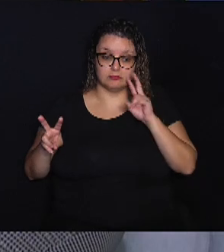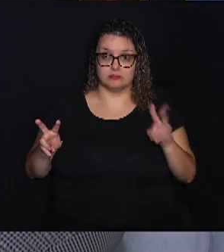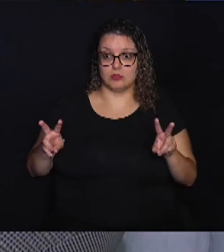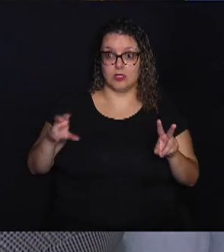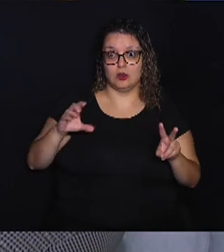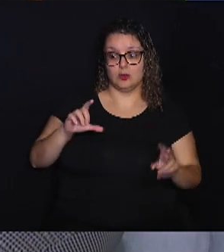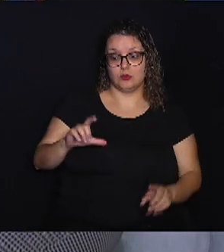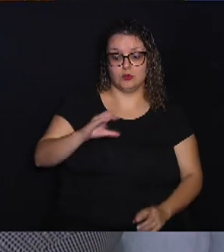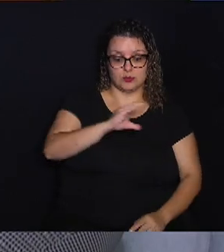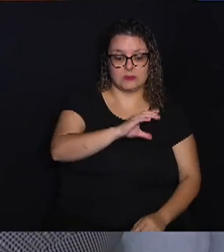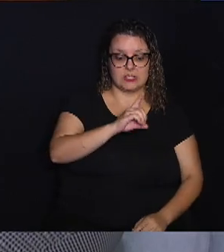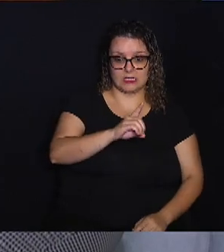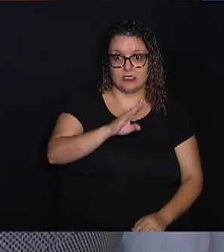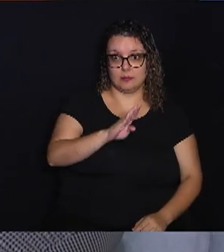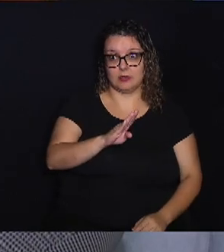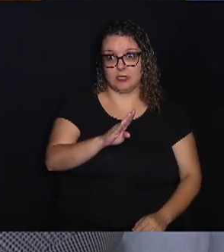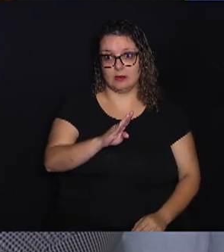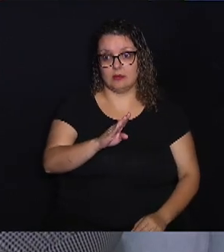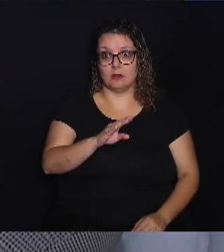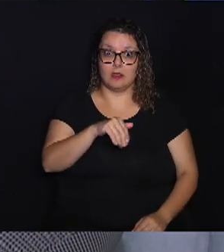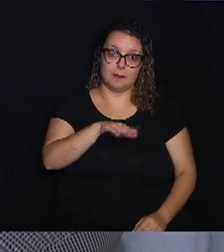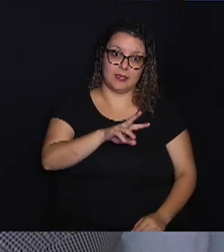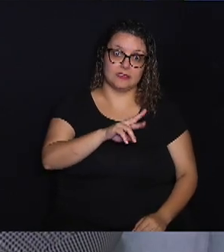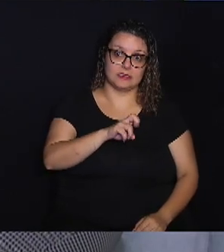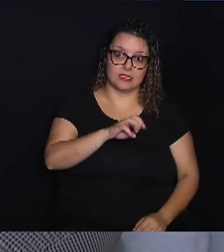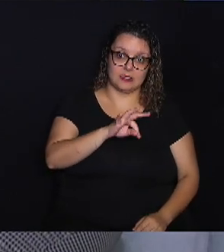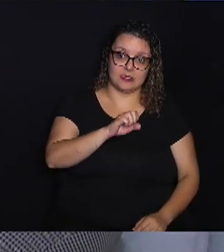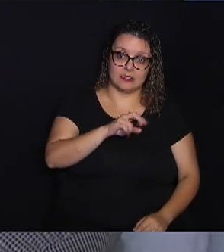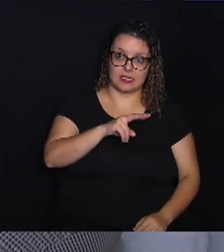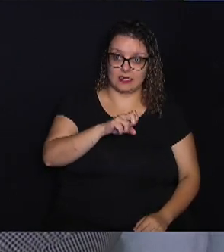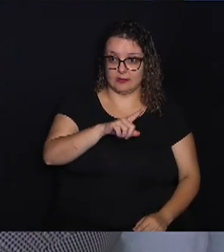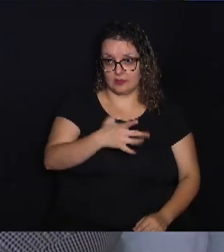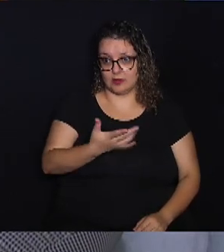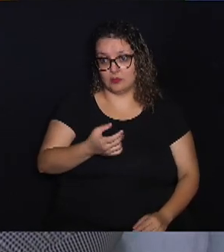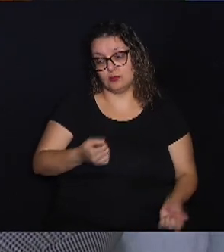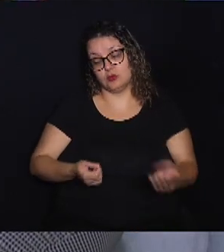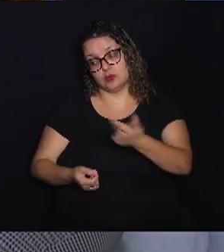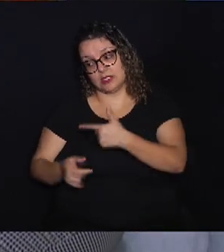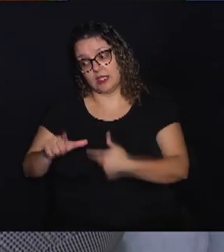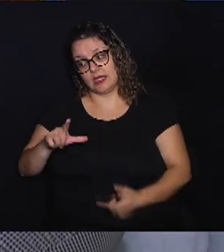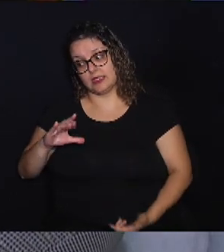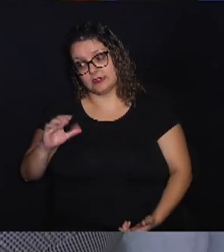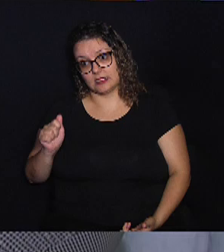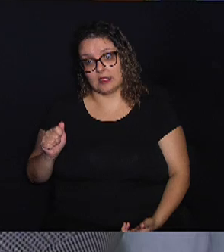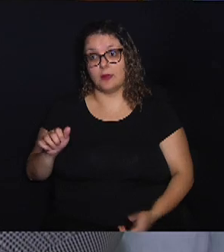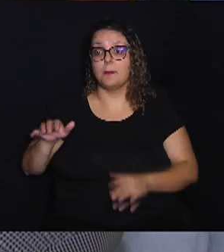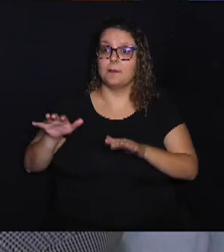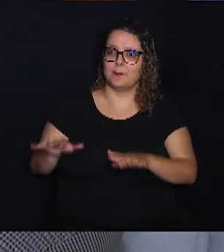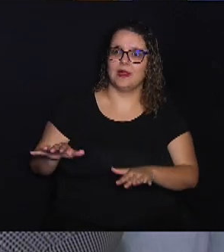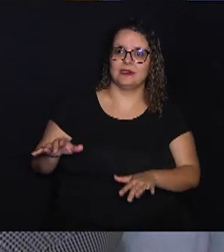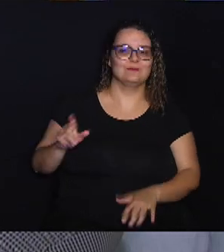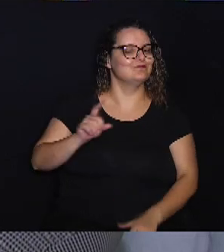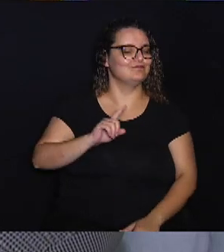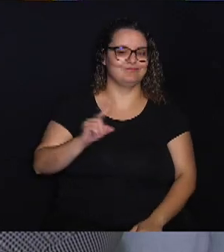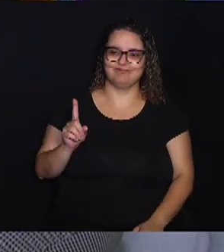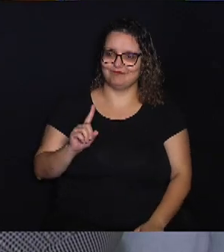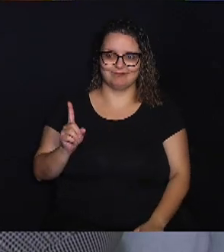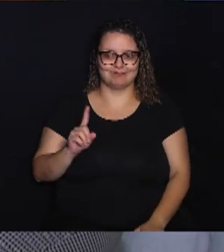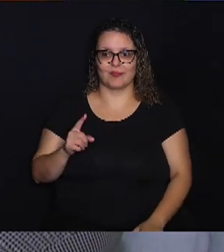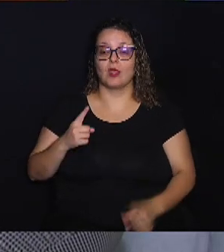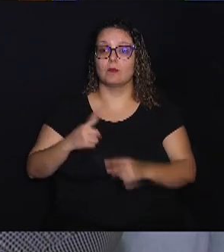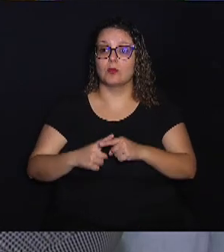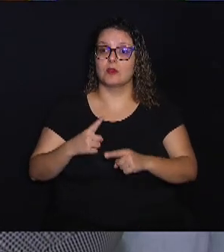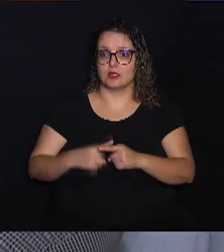CDB, ele é mais rentável do que a LCA. Porém, nesse caso, não é, porque